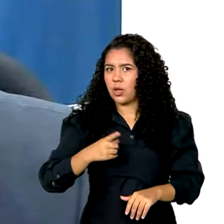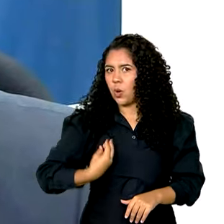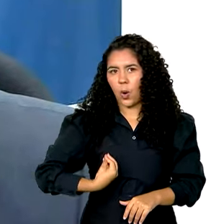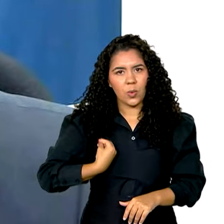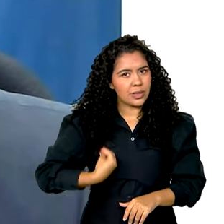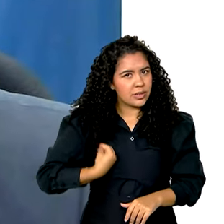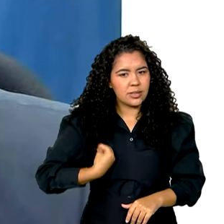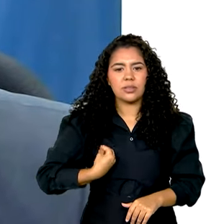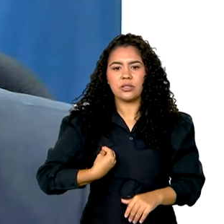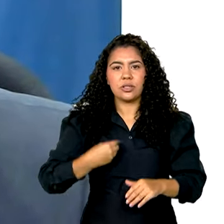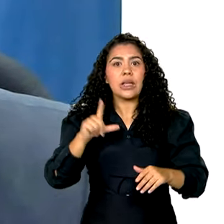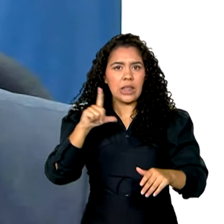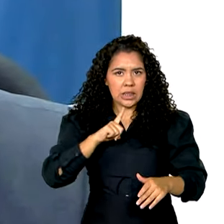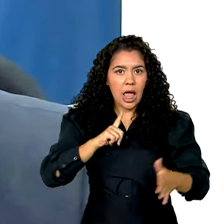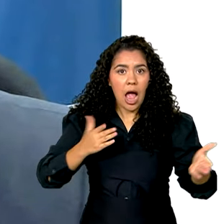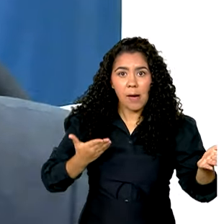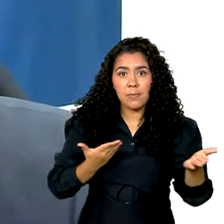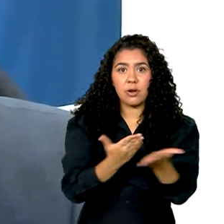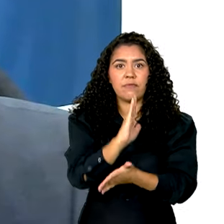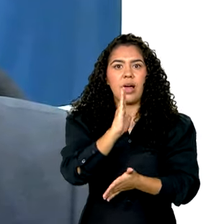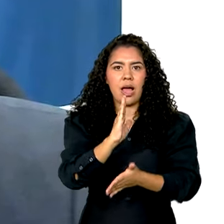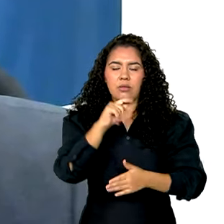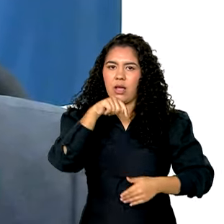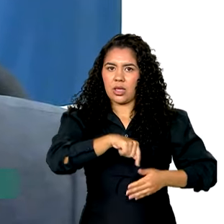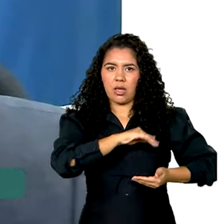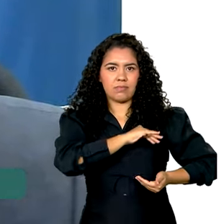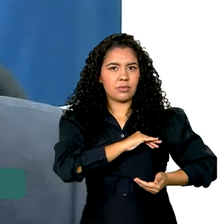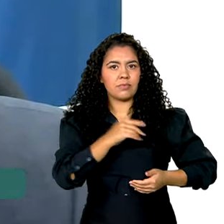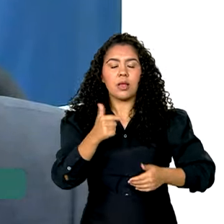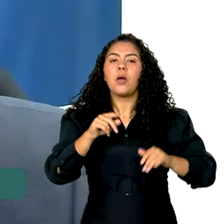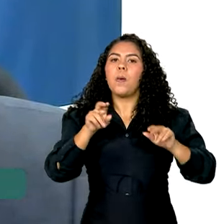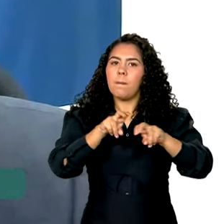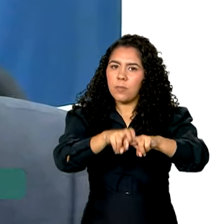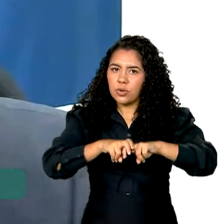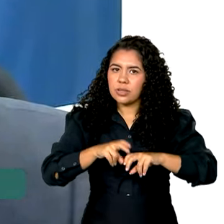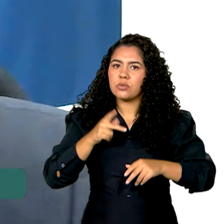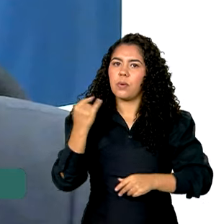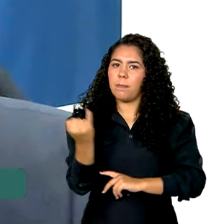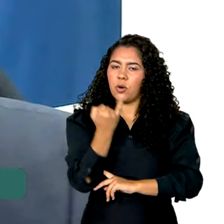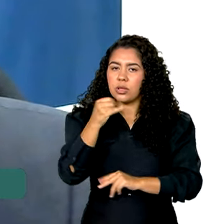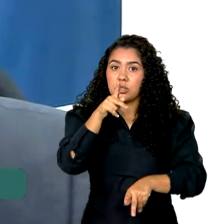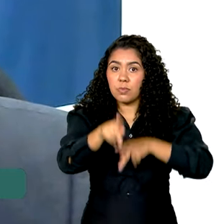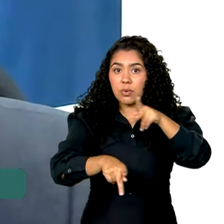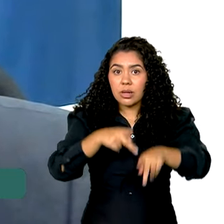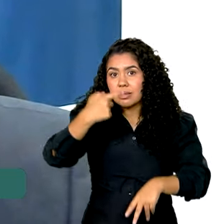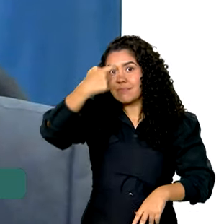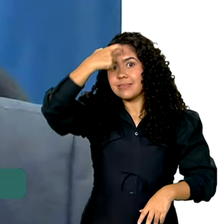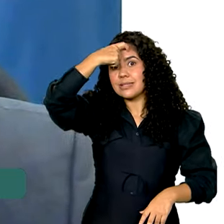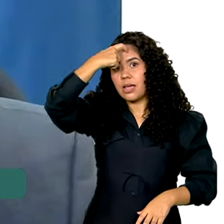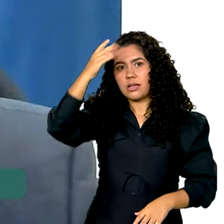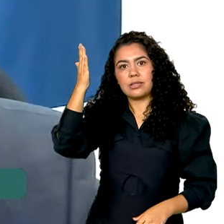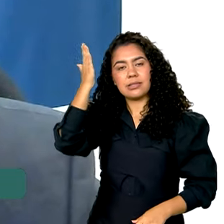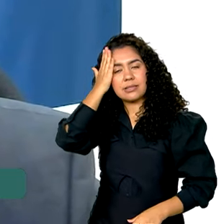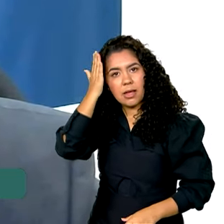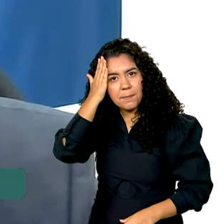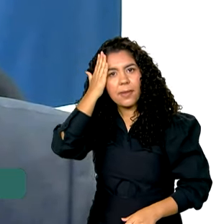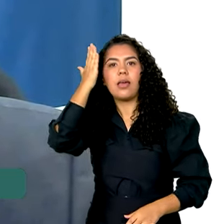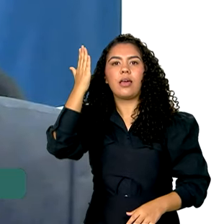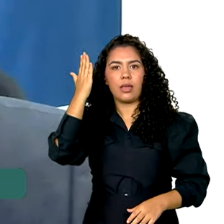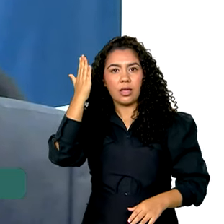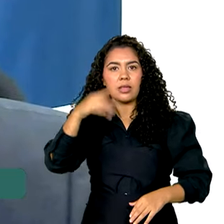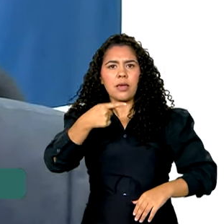estéticas, aprovado pela Anvisa. É muito importante a população ter a consciência de que